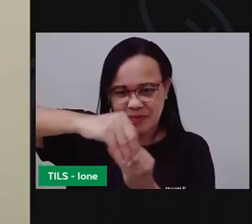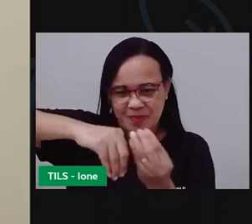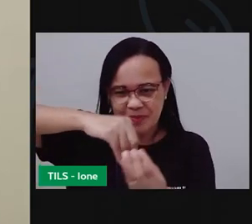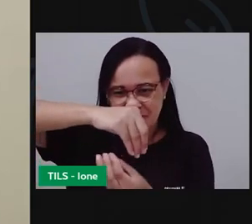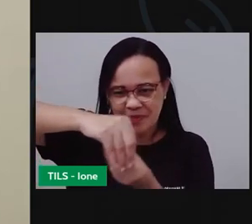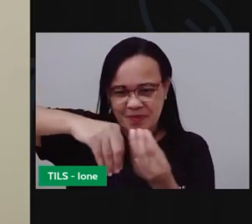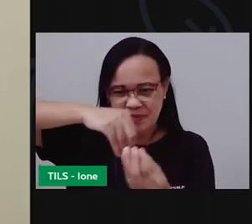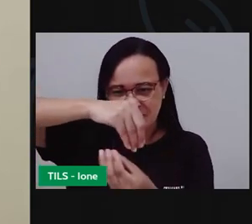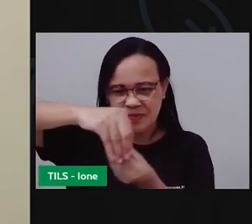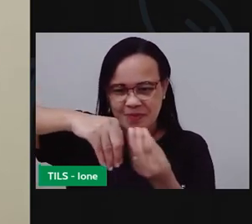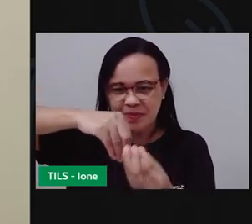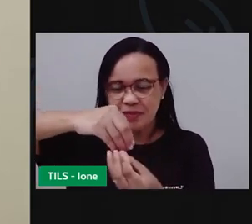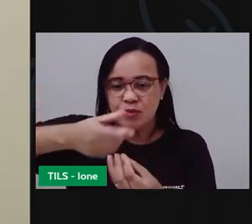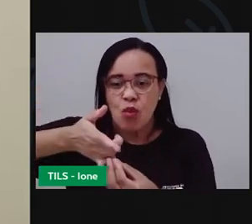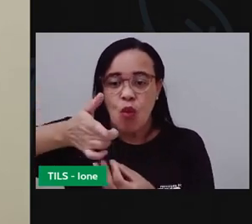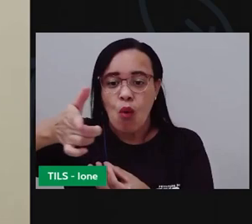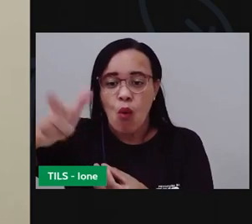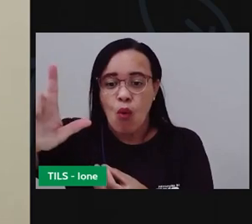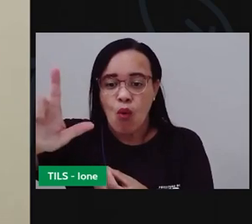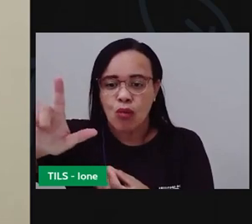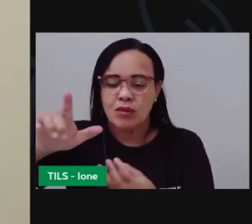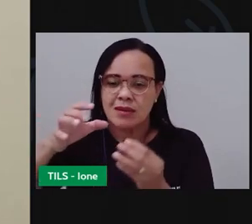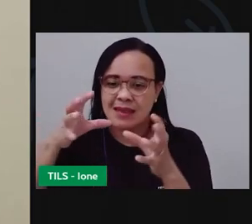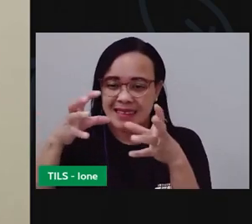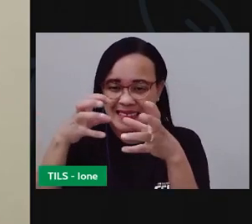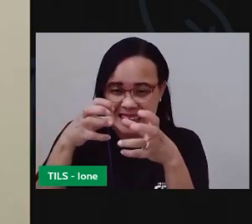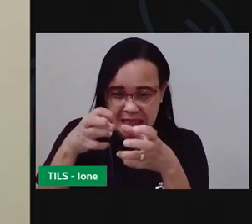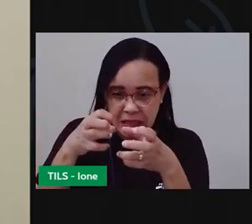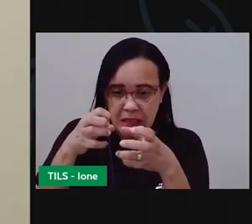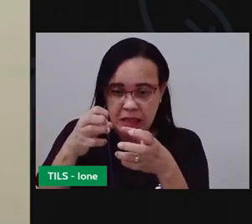outra camada com folha seca